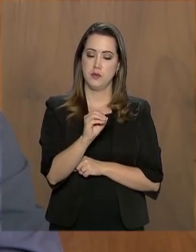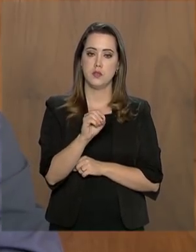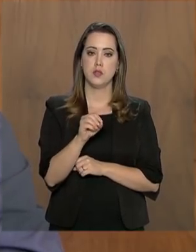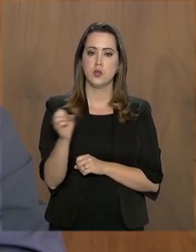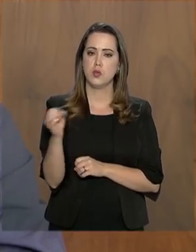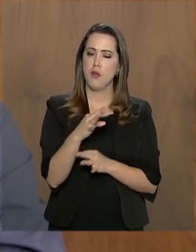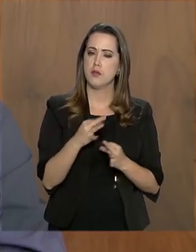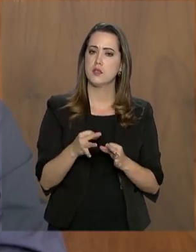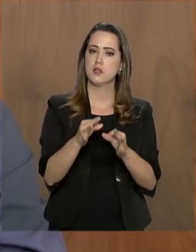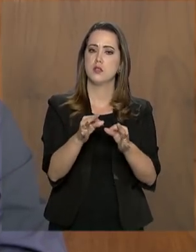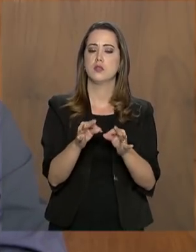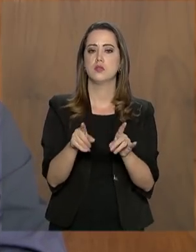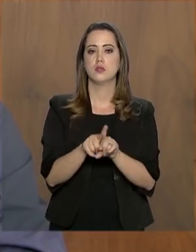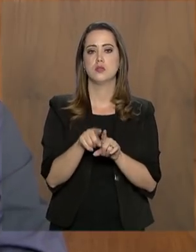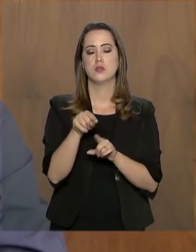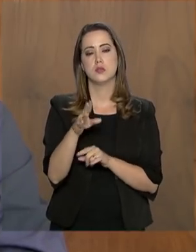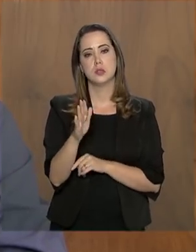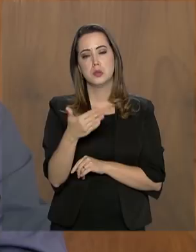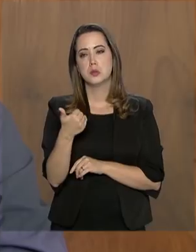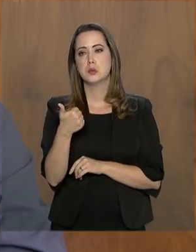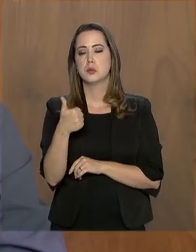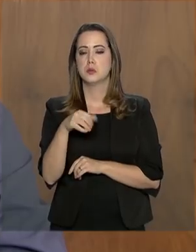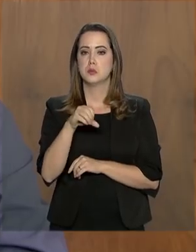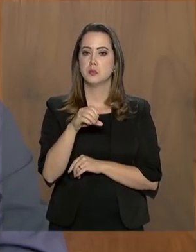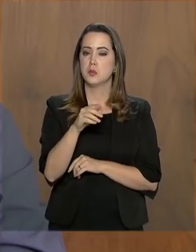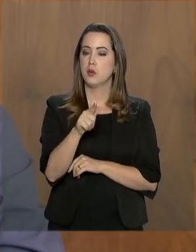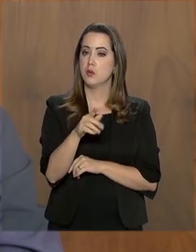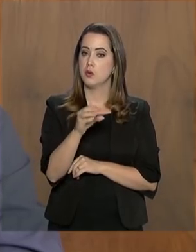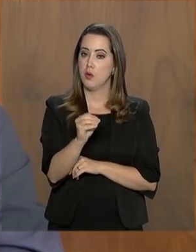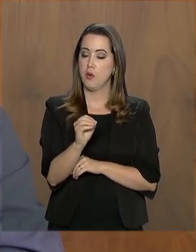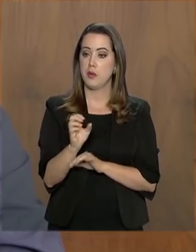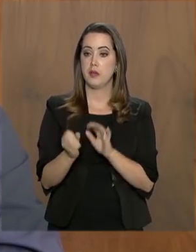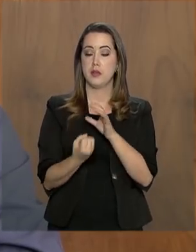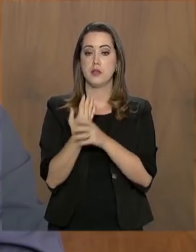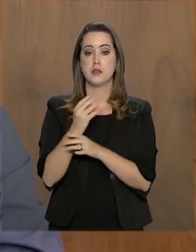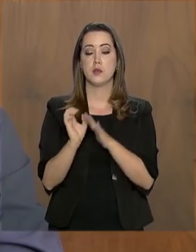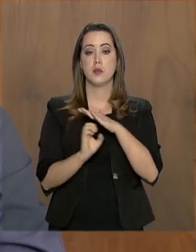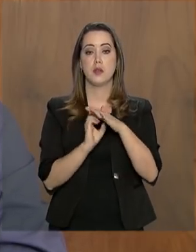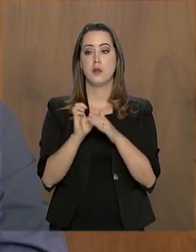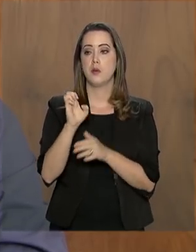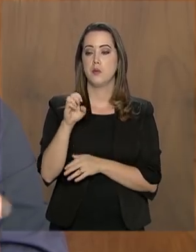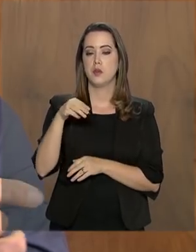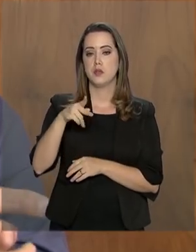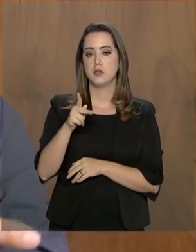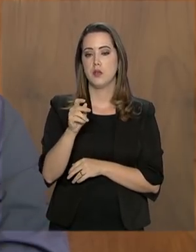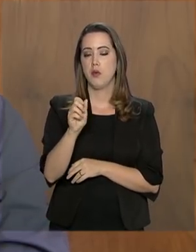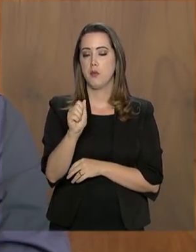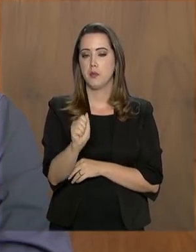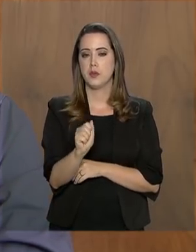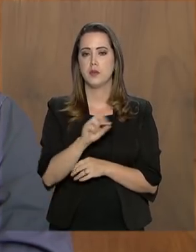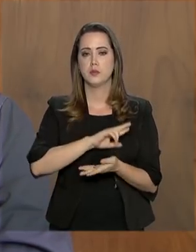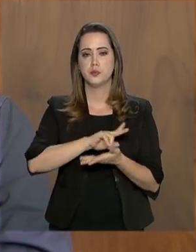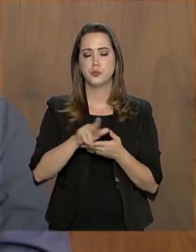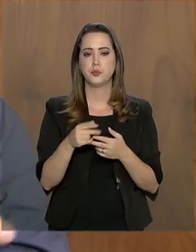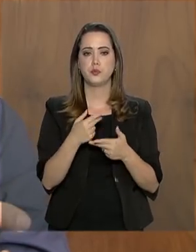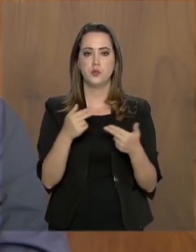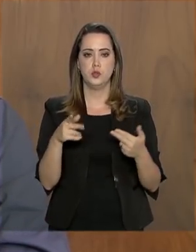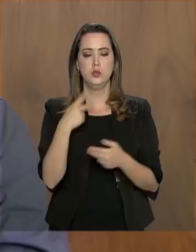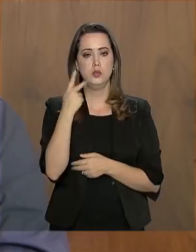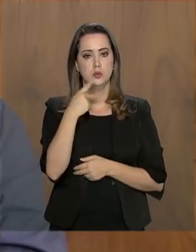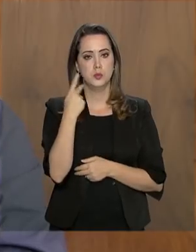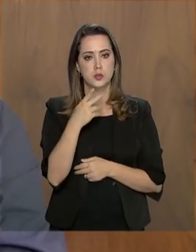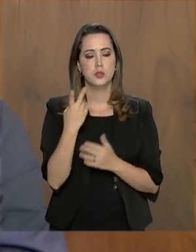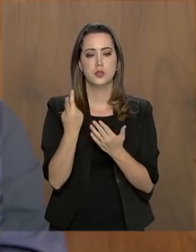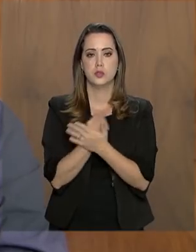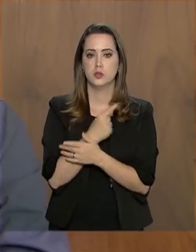tecnologias, a década de 70 com a criação da Embrapa. Então, um conjunto de políticas que